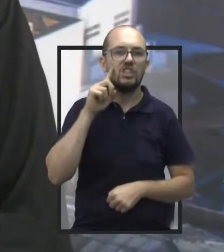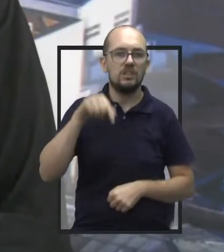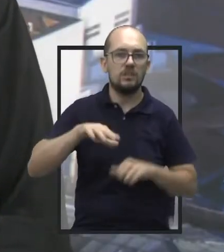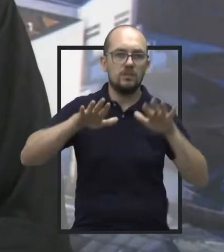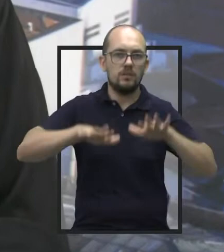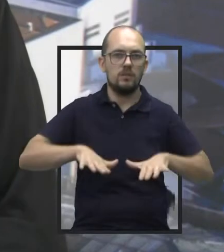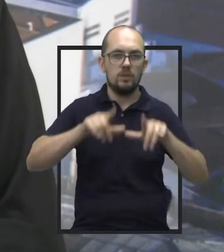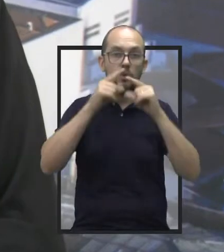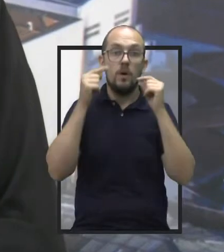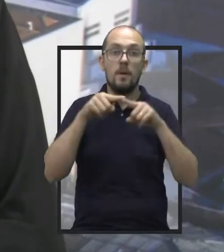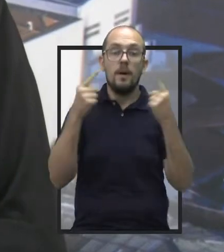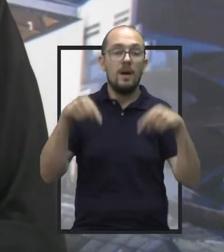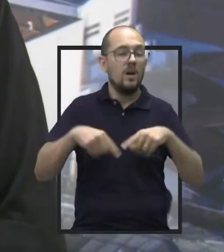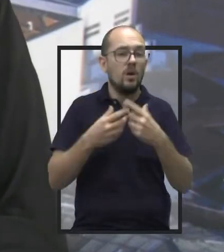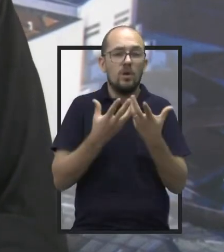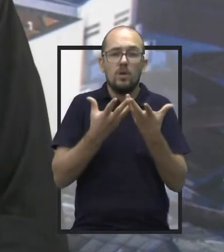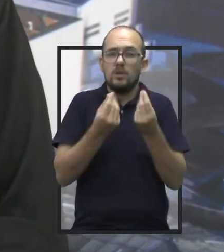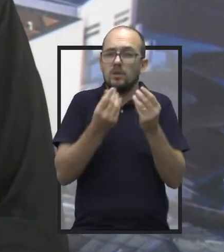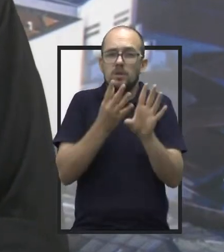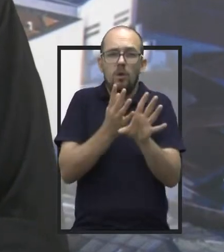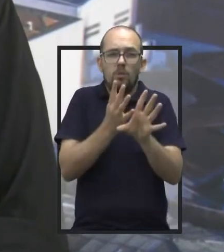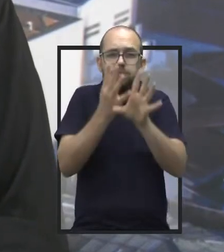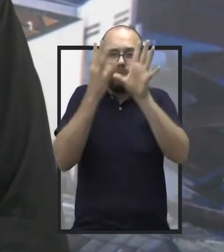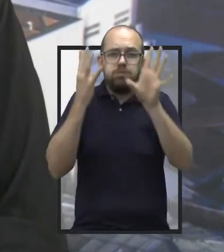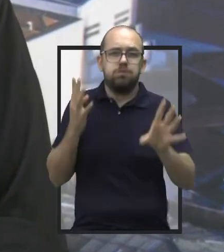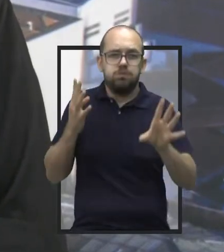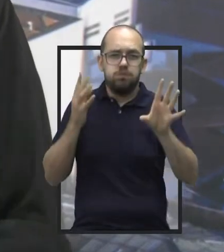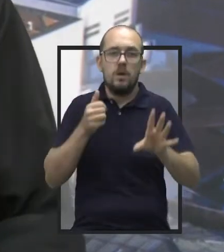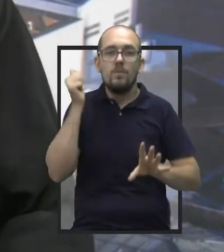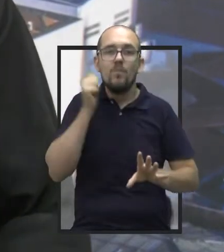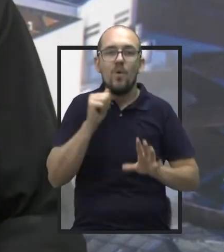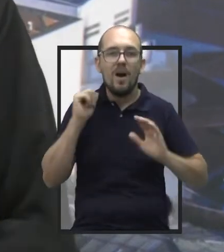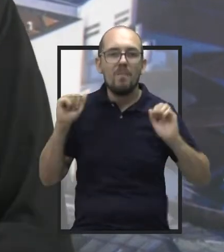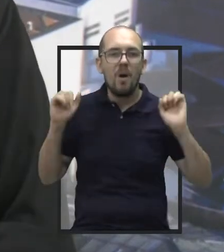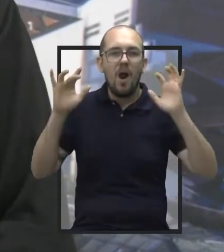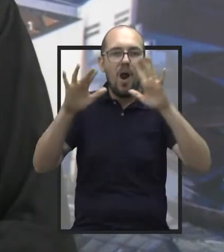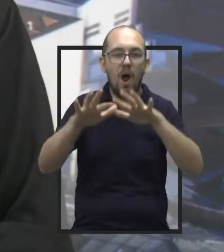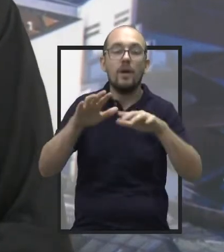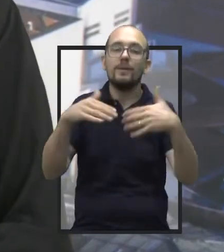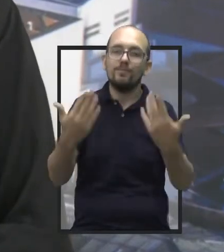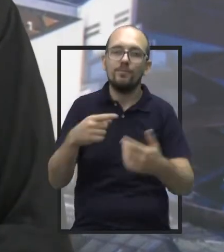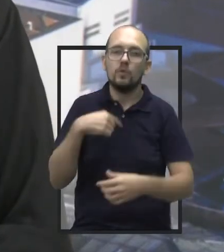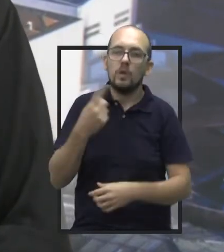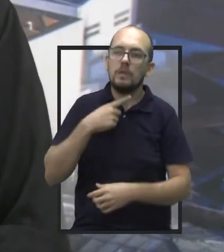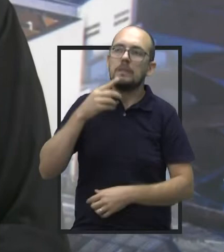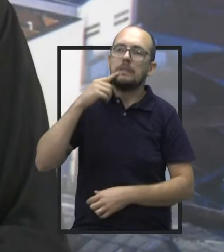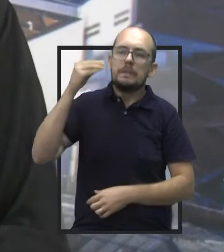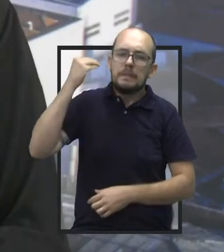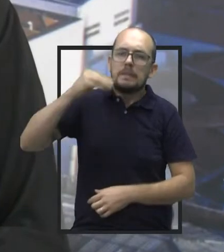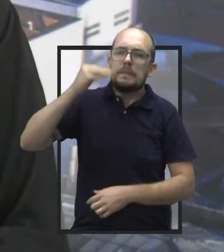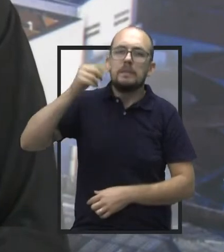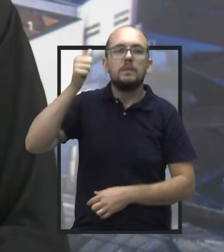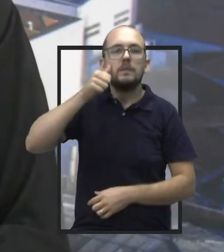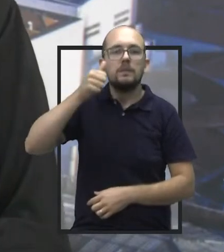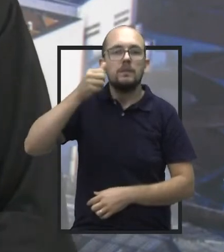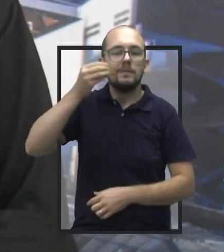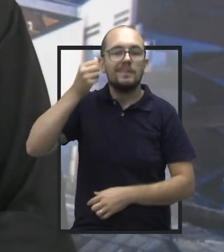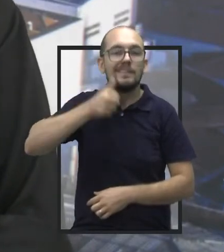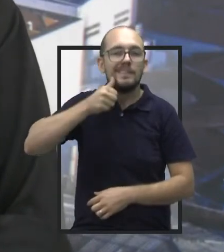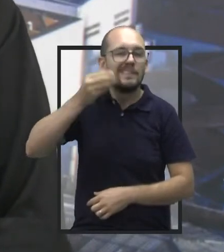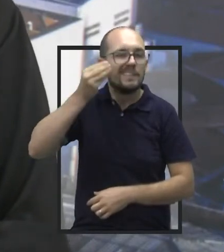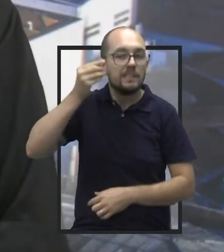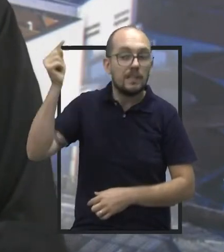como a demanda em Jaú é muito grande, nós fomos atrás para tentar voltar com a carreta aqui agora,